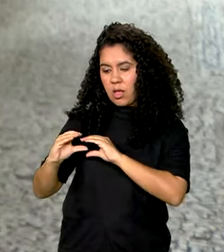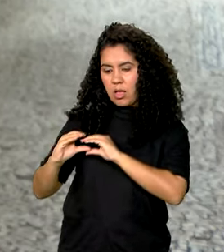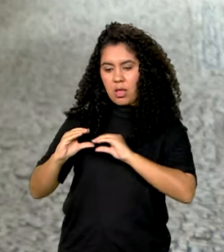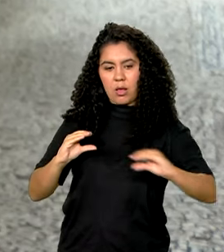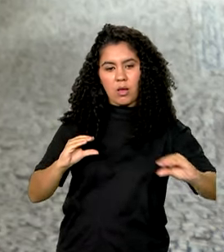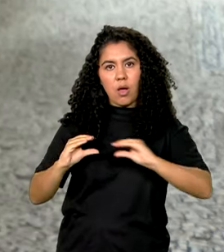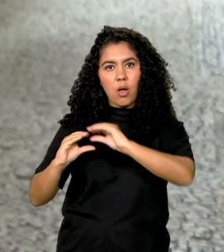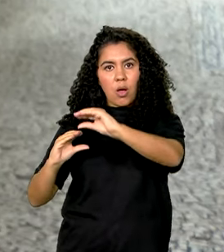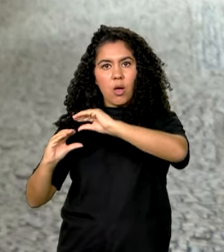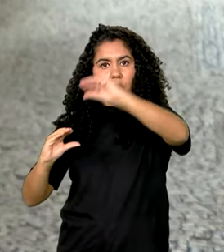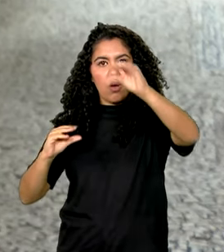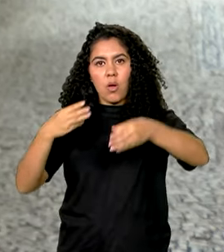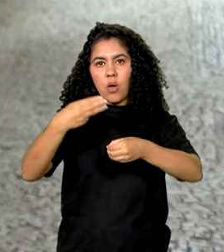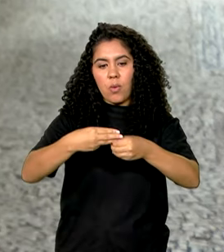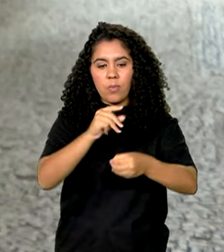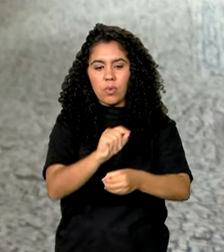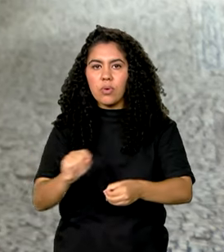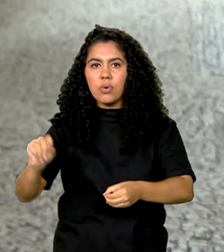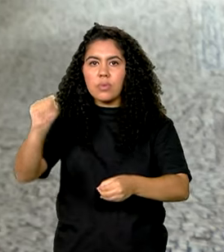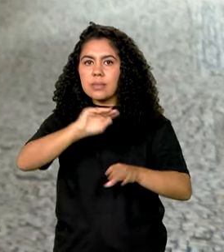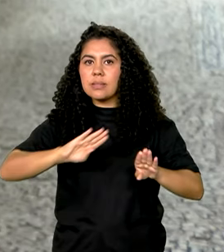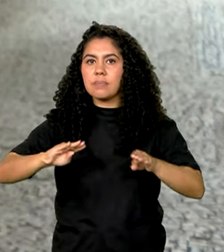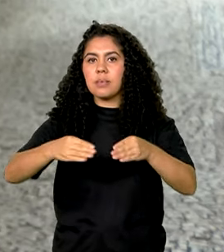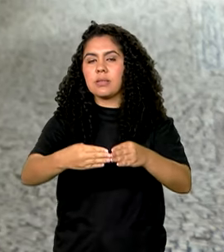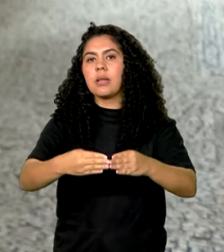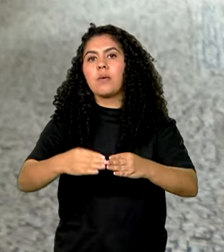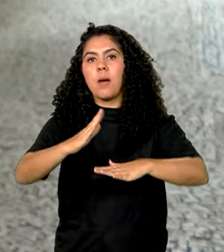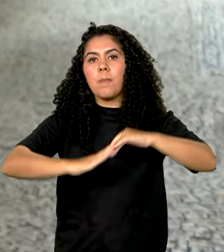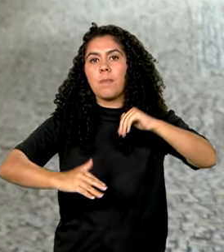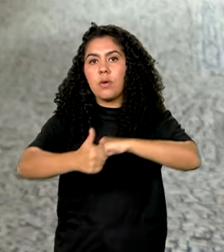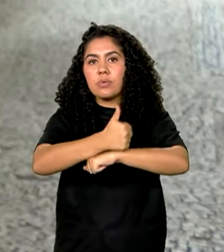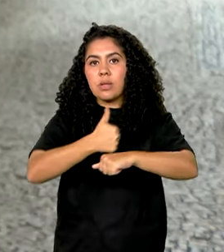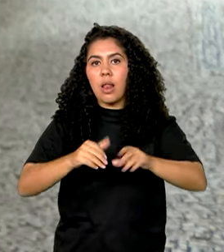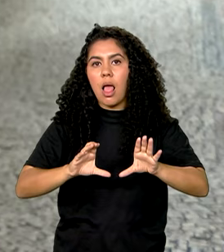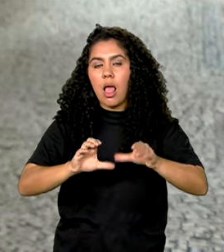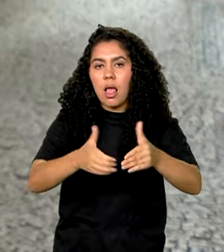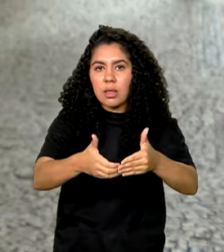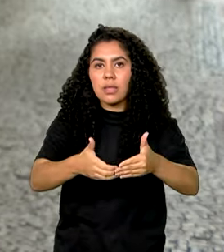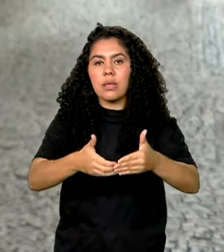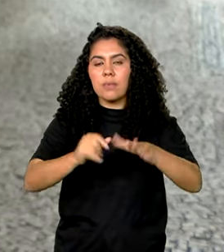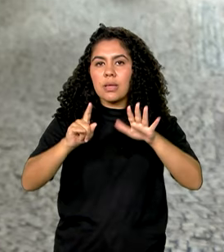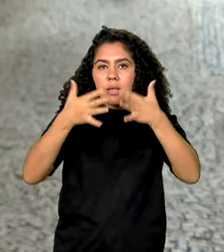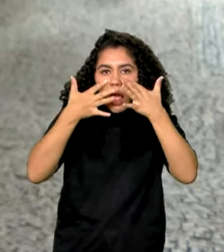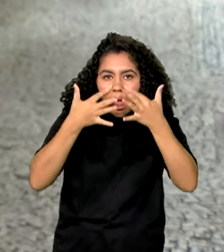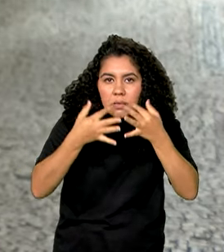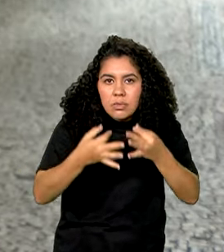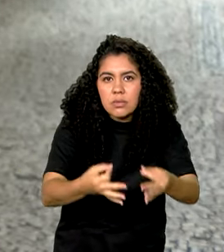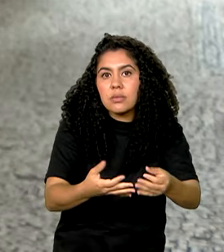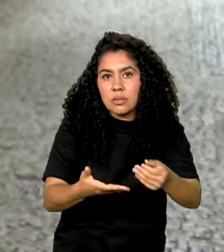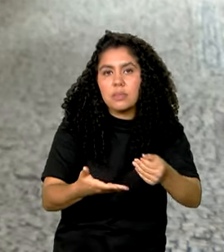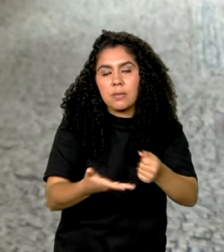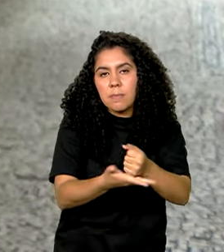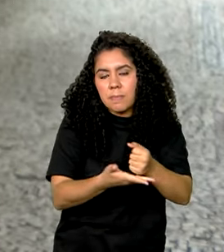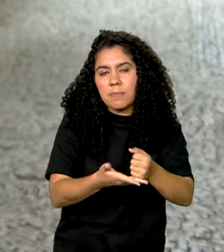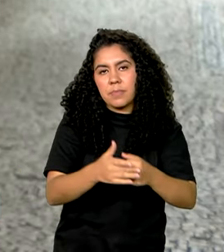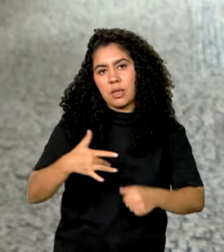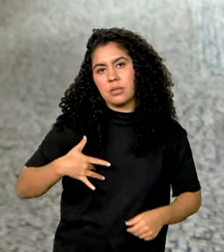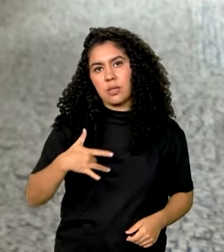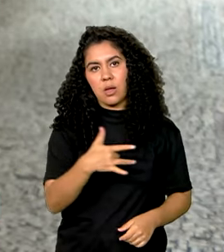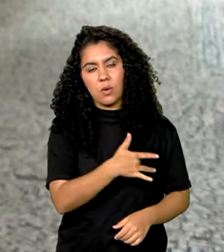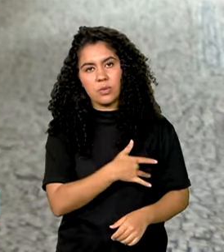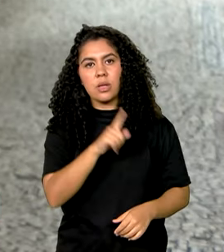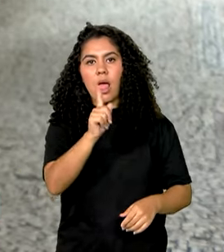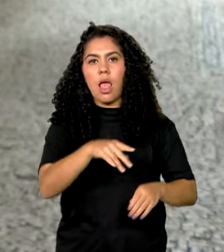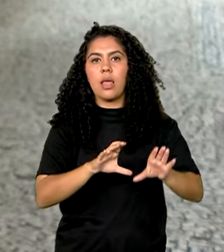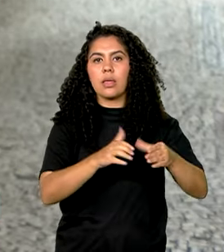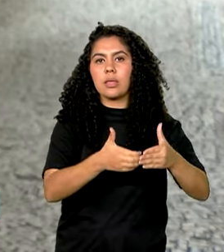investimento em equipes de saúde multiprofissionais que atuam na atenção primária à saúde. São as equipes de saúde da